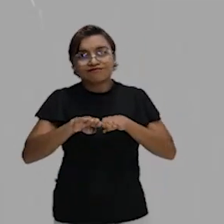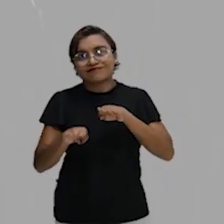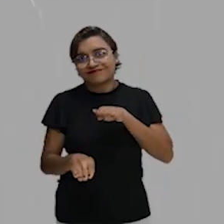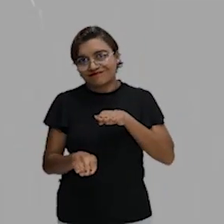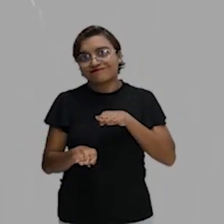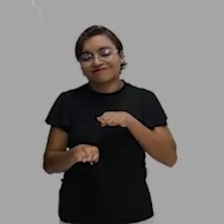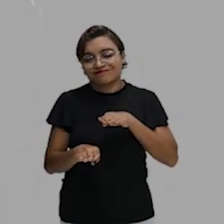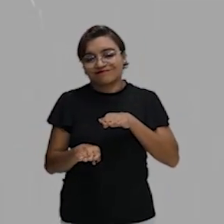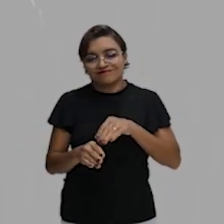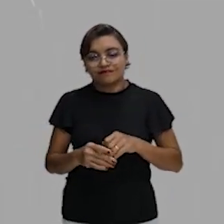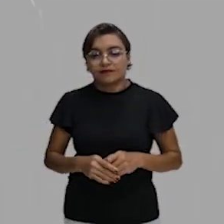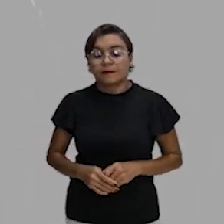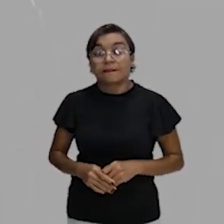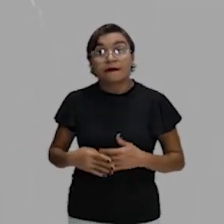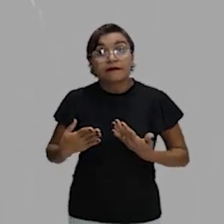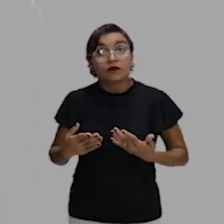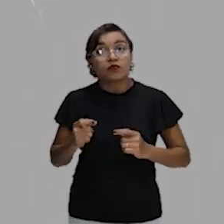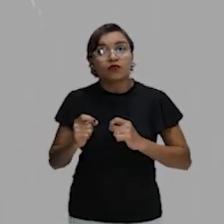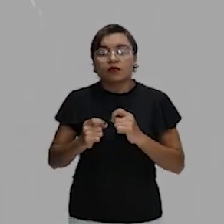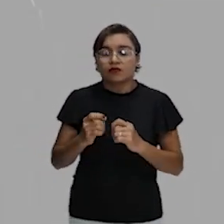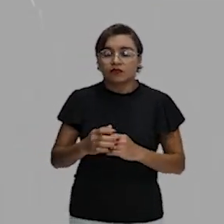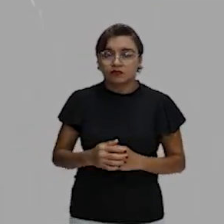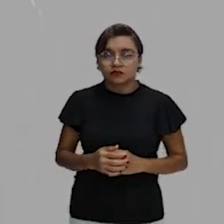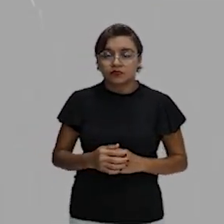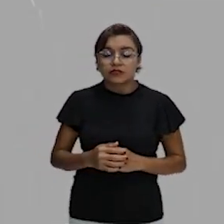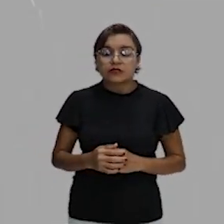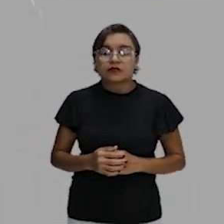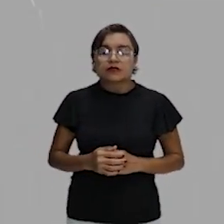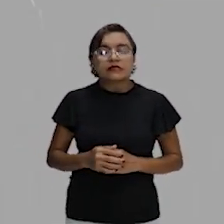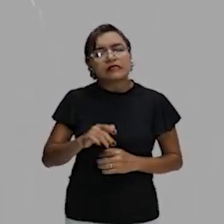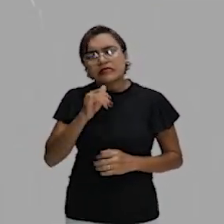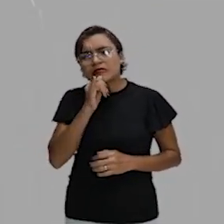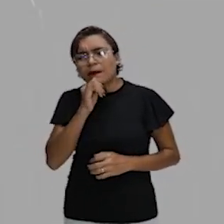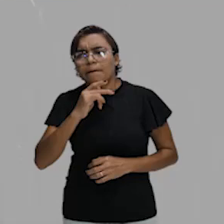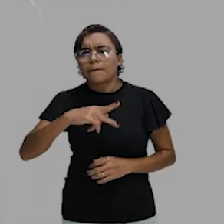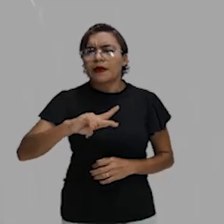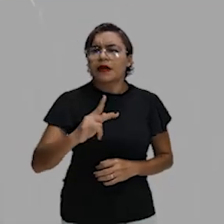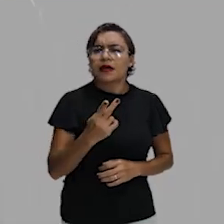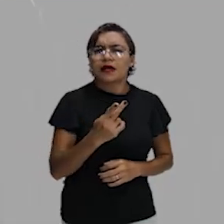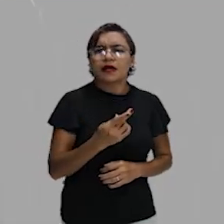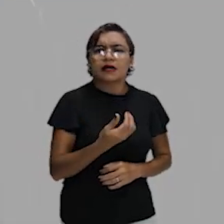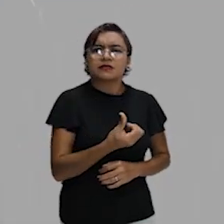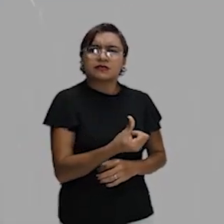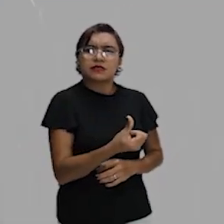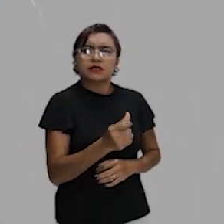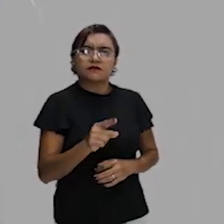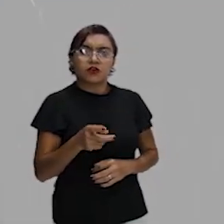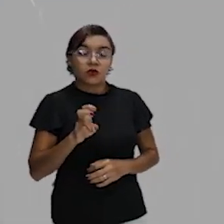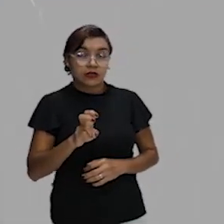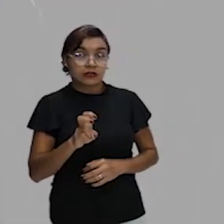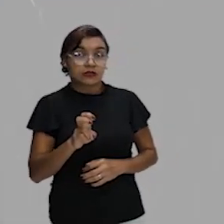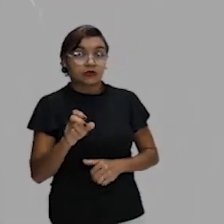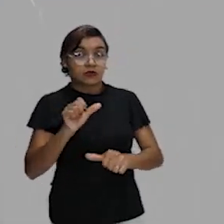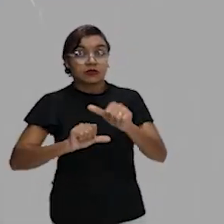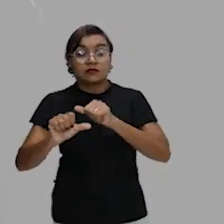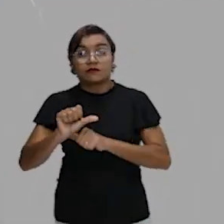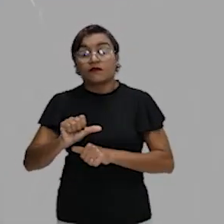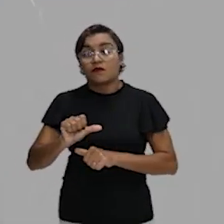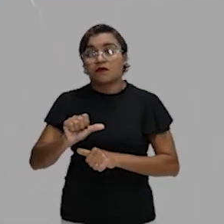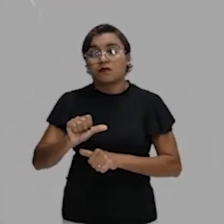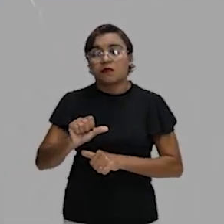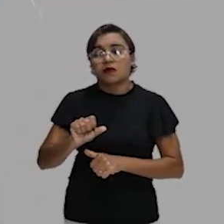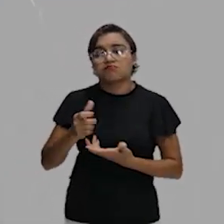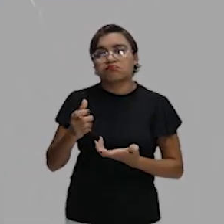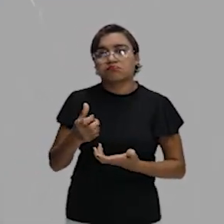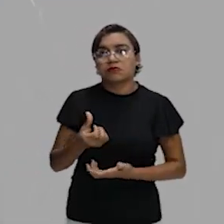seria naturalmente. Ou seja, em vez de estar ali um pH de 6,5, já vai estar um pH de 5,5, de